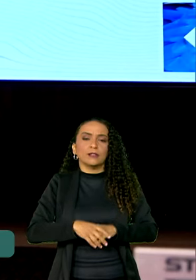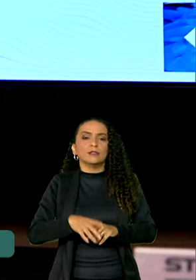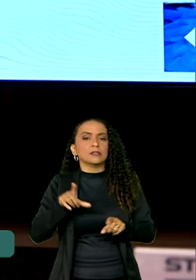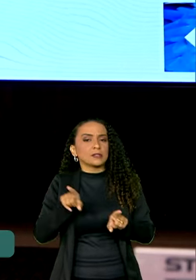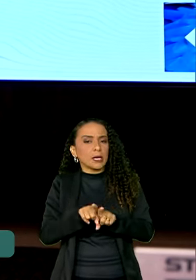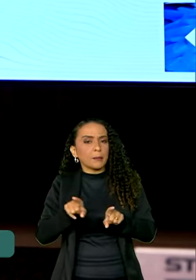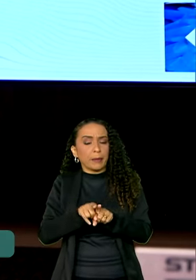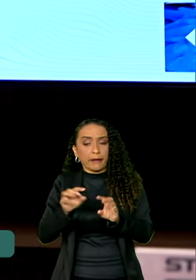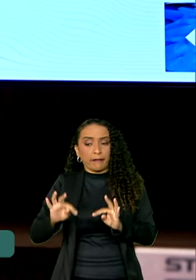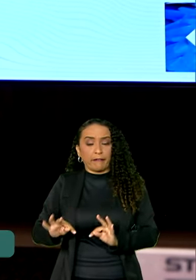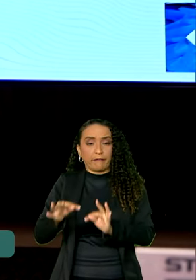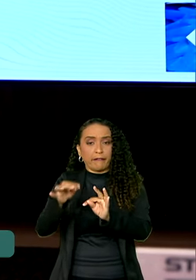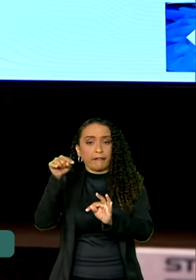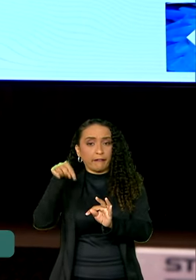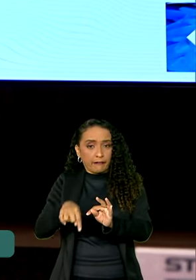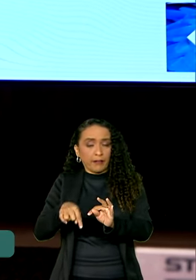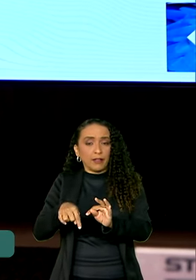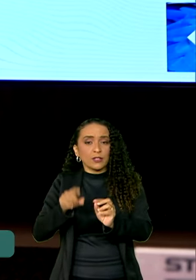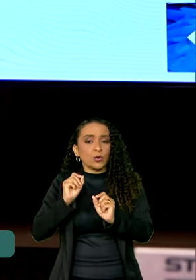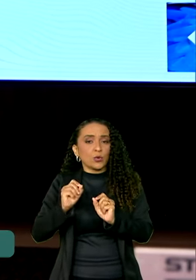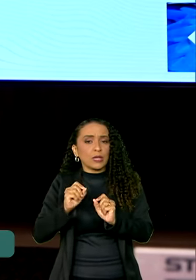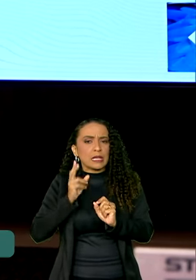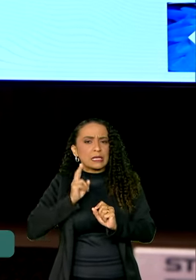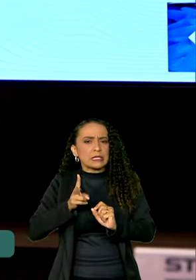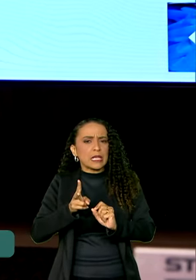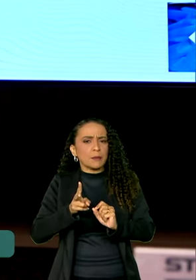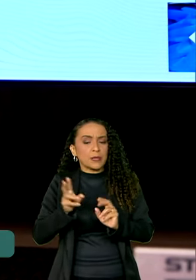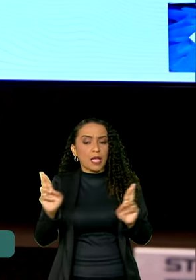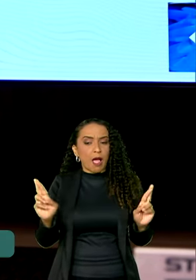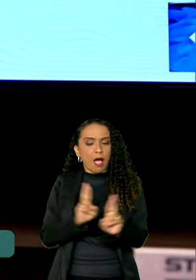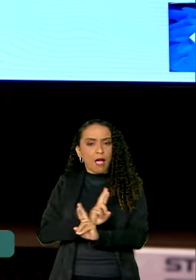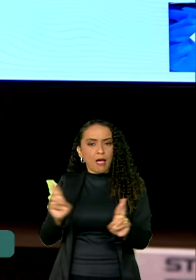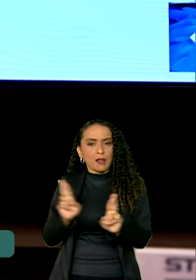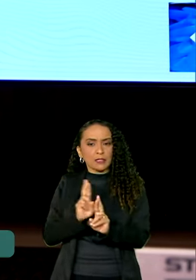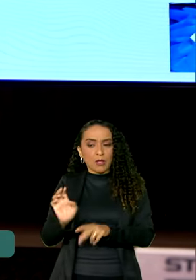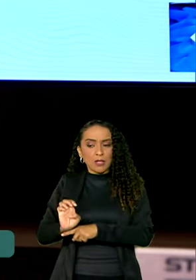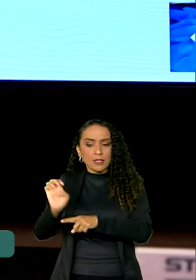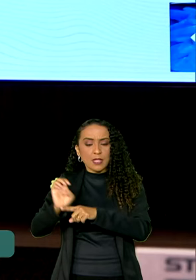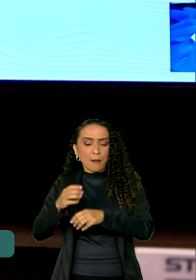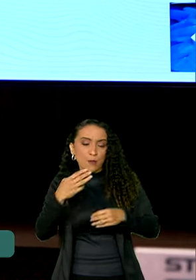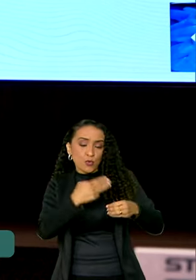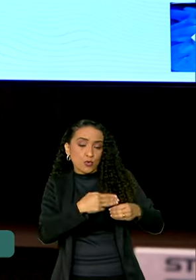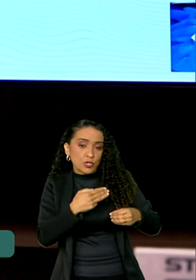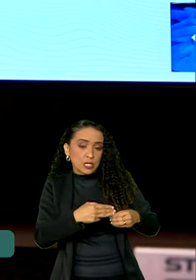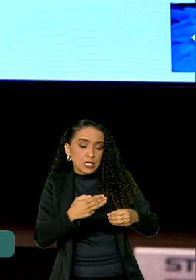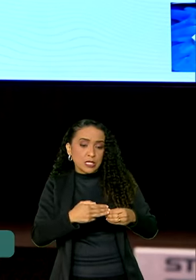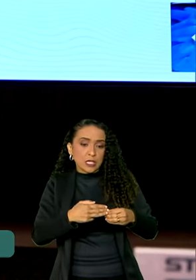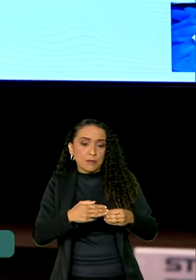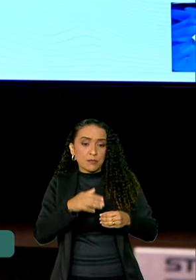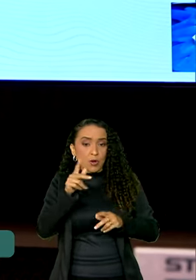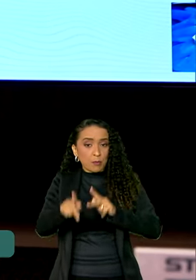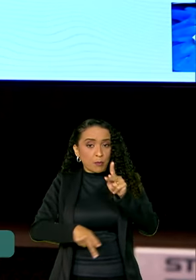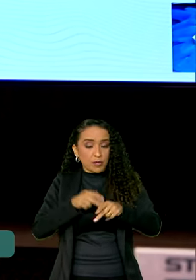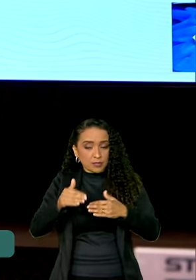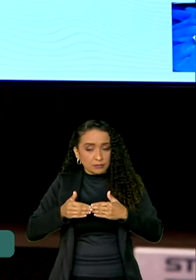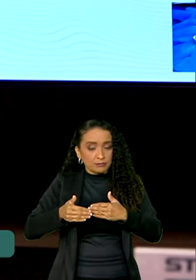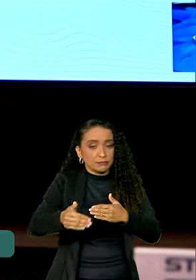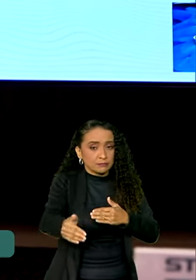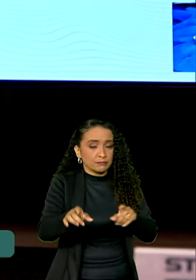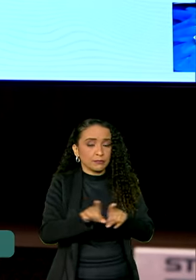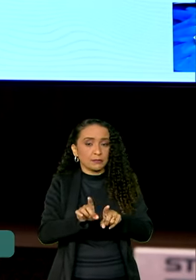tecnologias que também partem sempre dessa relação, com estados, com municípios e com a população.